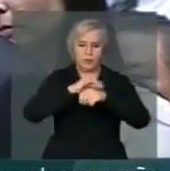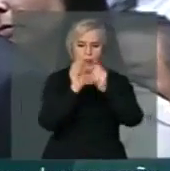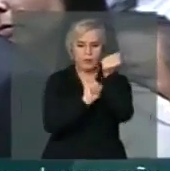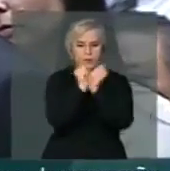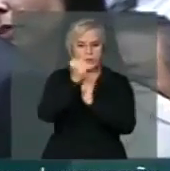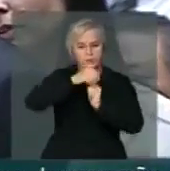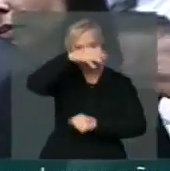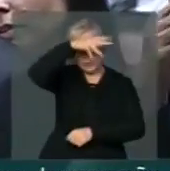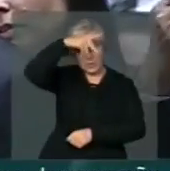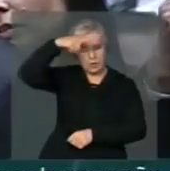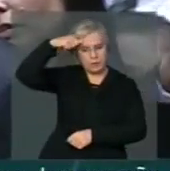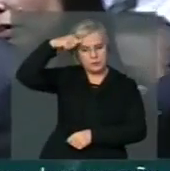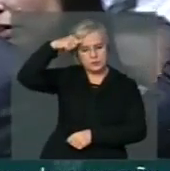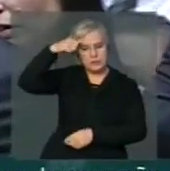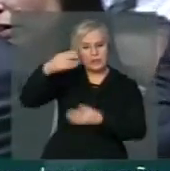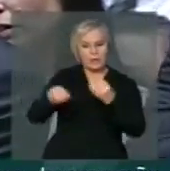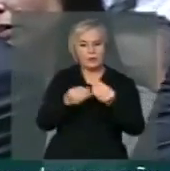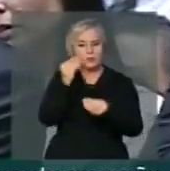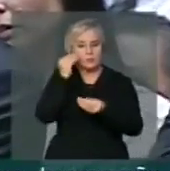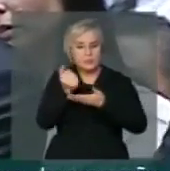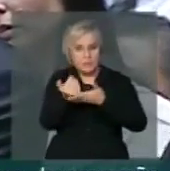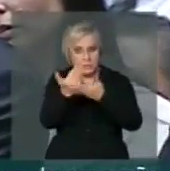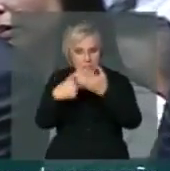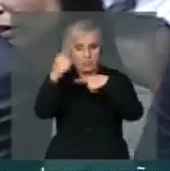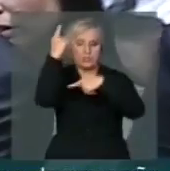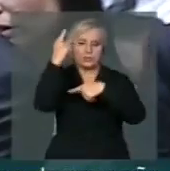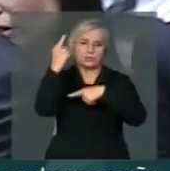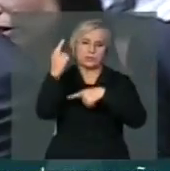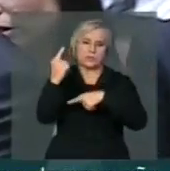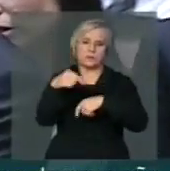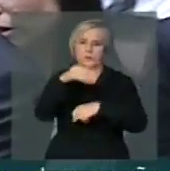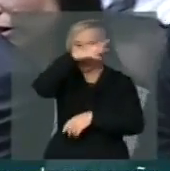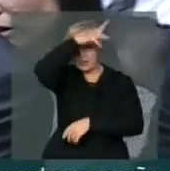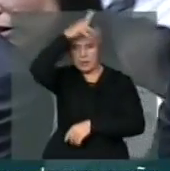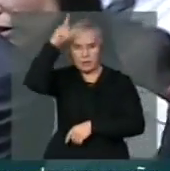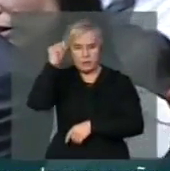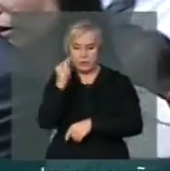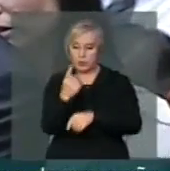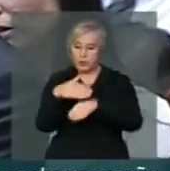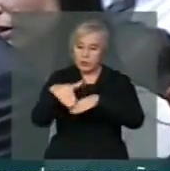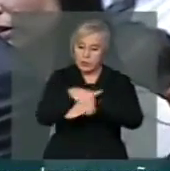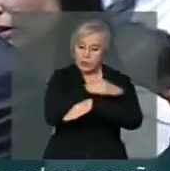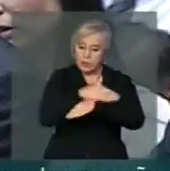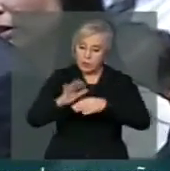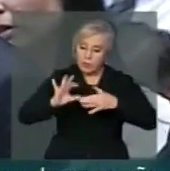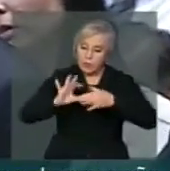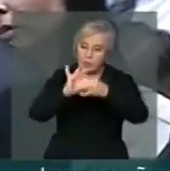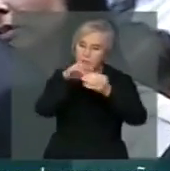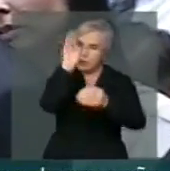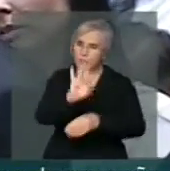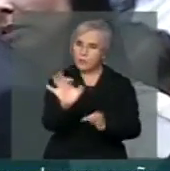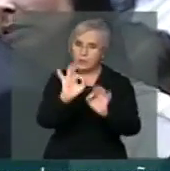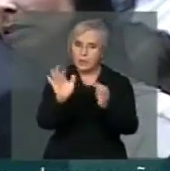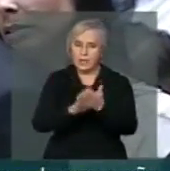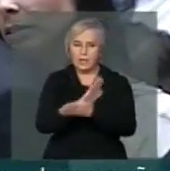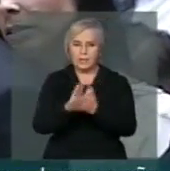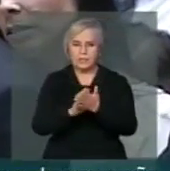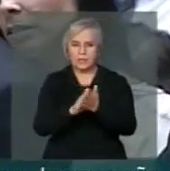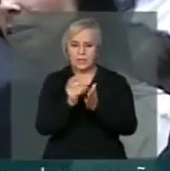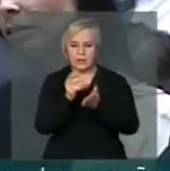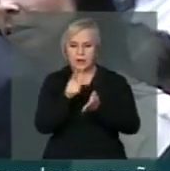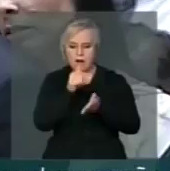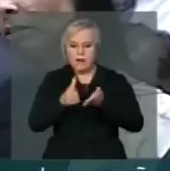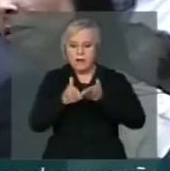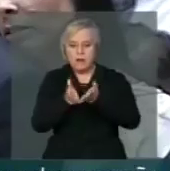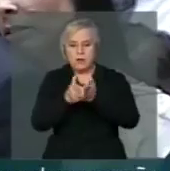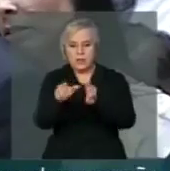de uma forma de desenvolvimento. O Amazonas não tem uma estrada que liga ao Brasil, o Amazonas não tem hidrovias,